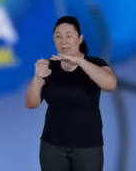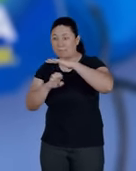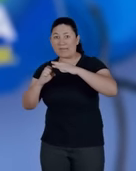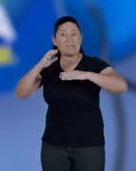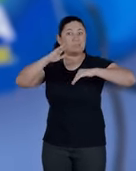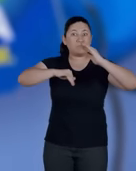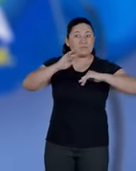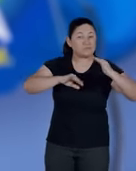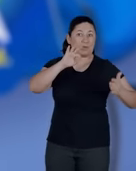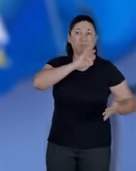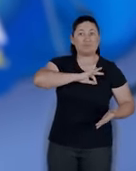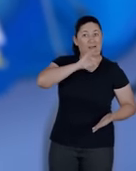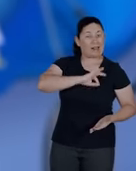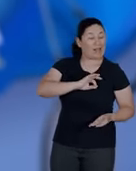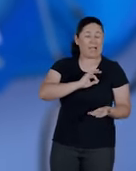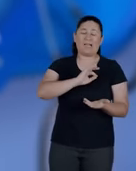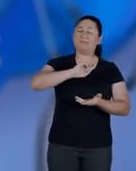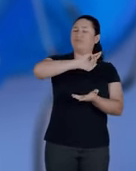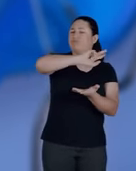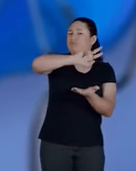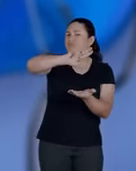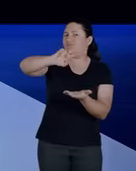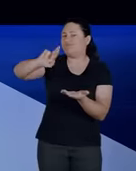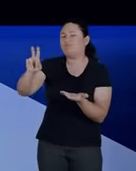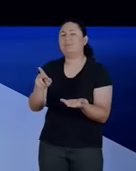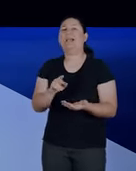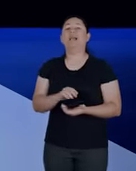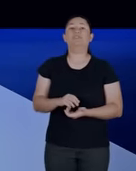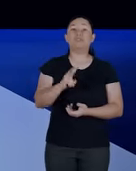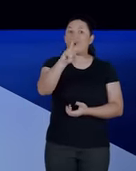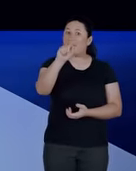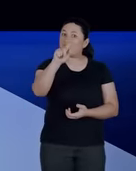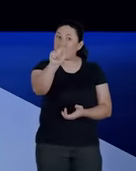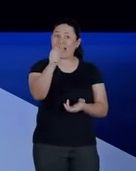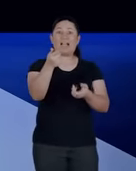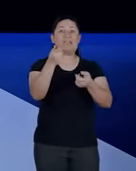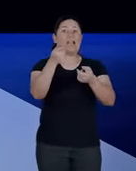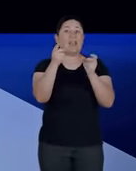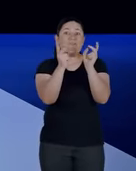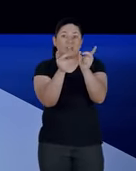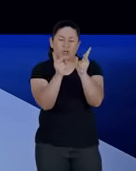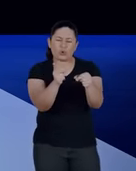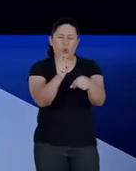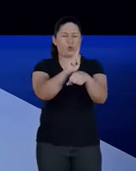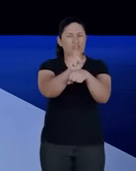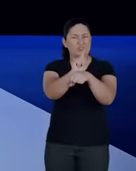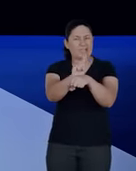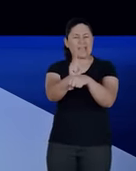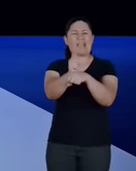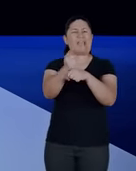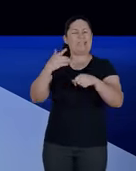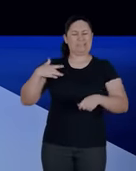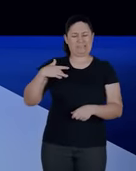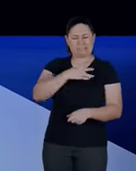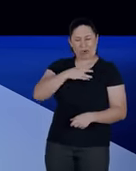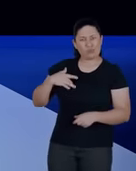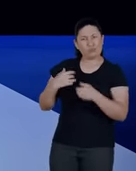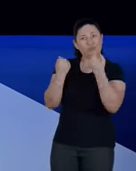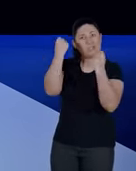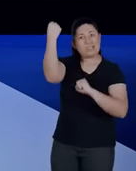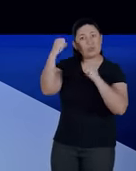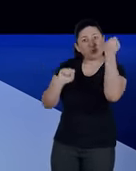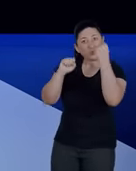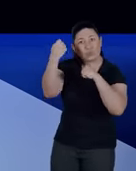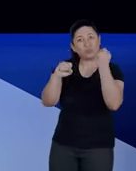e profissões de todo tipo e faixa salarial. Tem vagas no comércio para o vendedor e para o gerente, na saúde, na